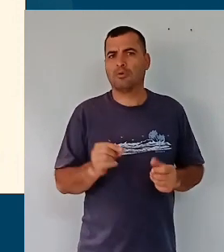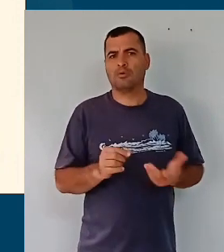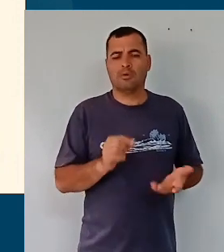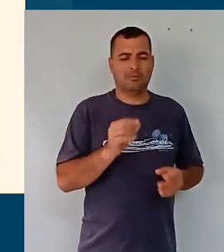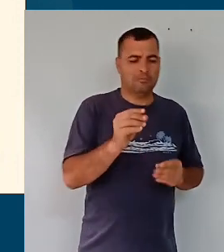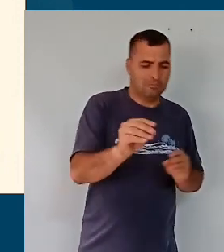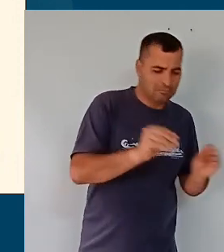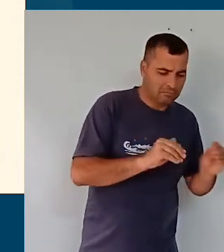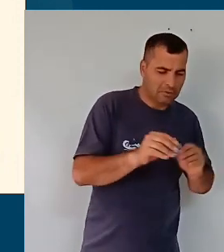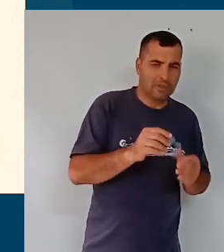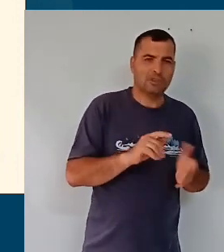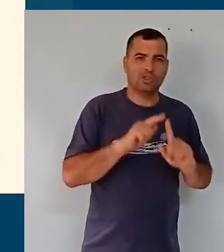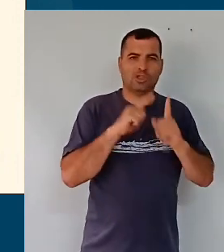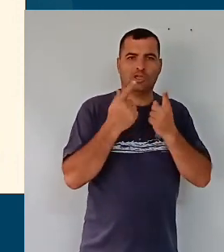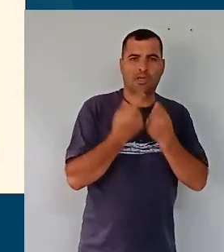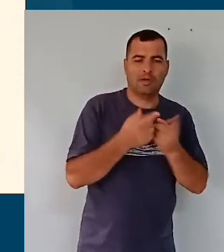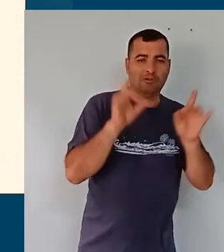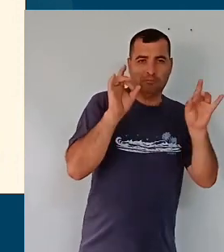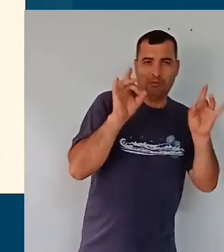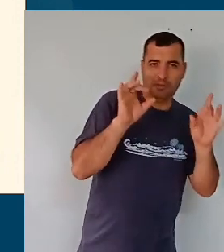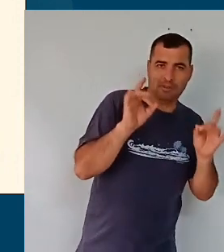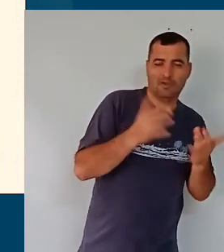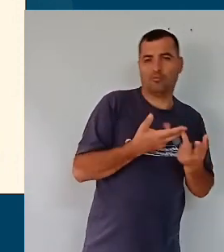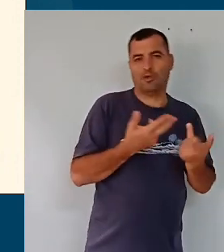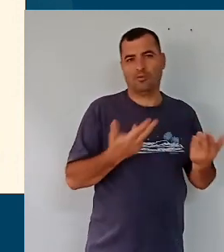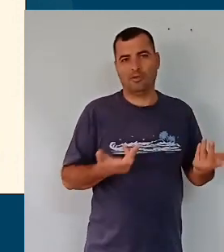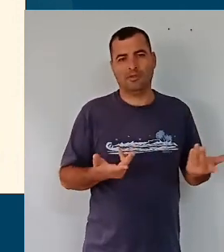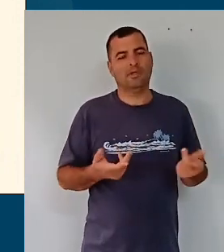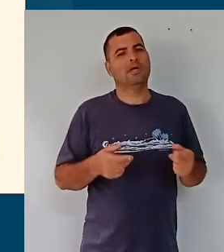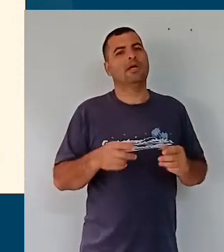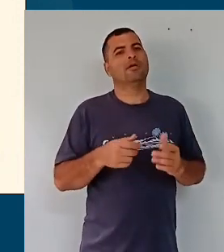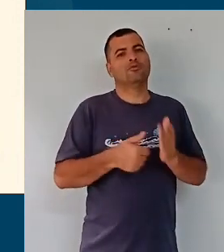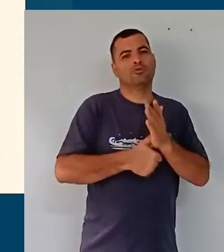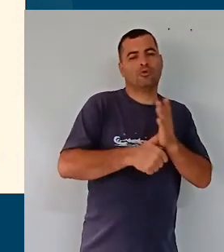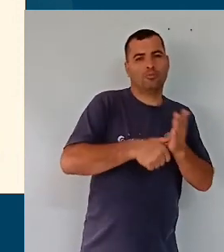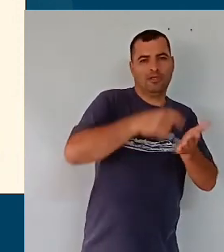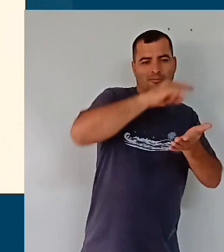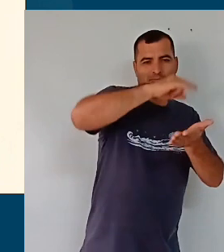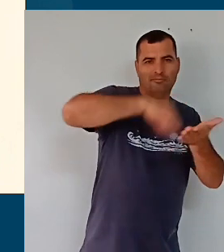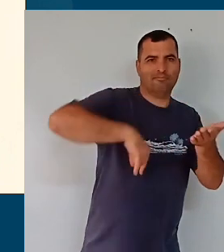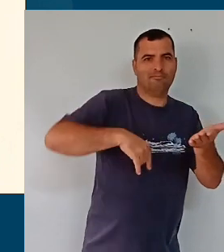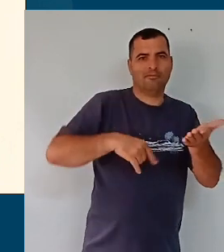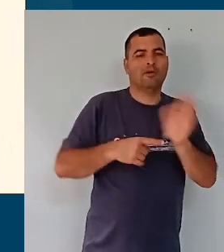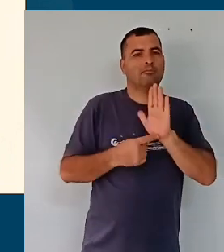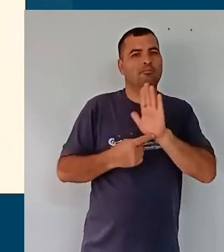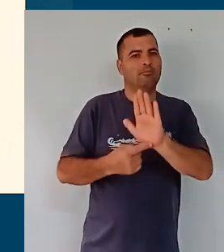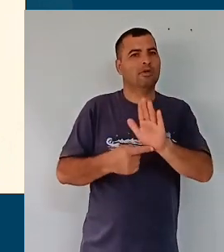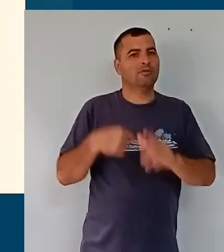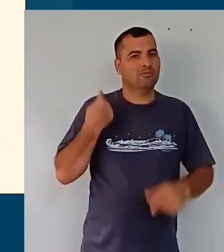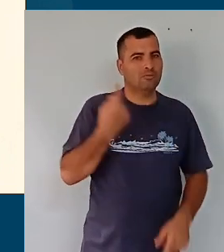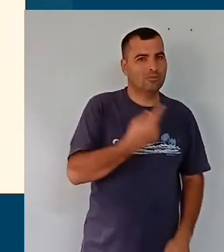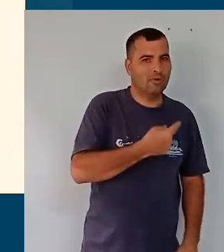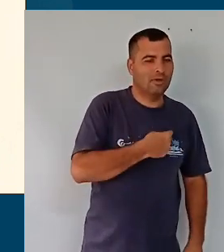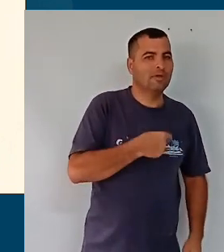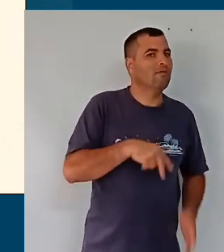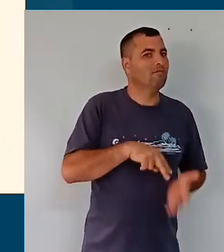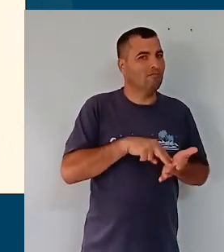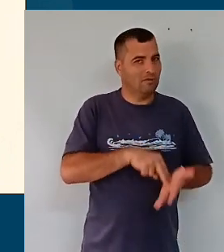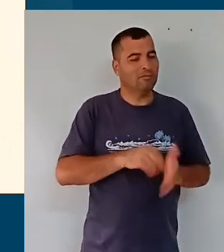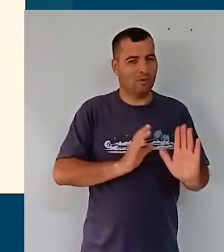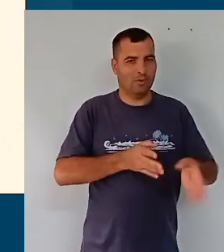todo, tem toda uma parte que é geral, partes específicas, enfim, e é um documento que veio para ter uma certa